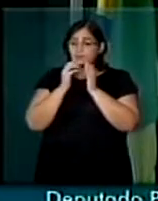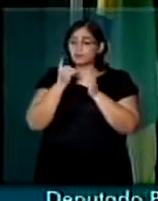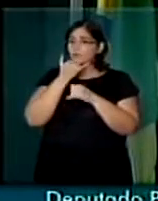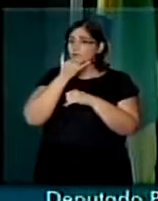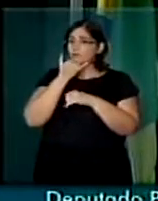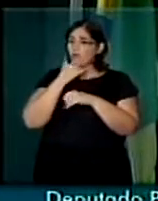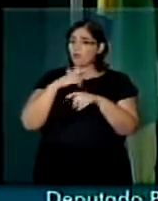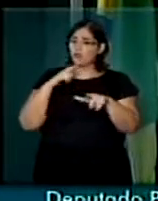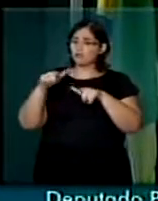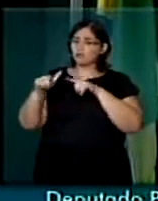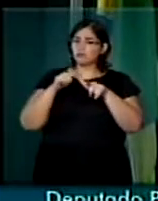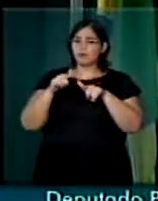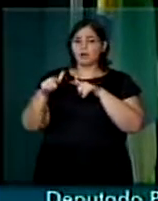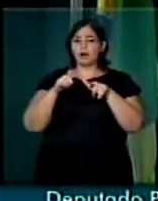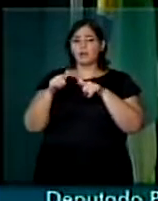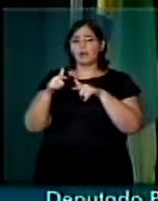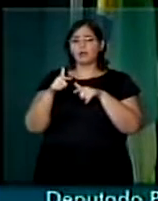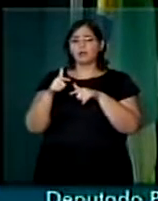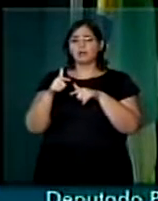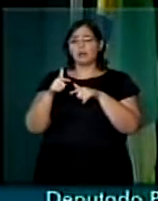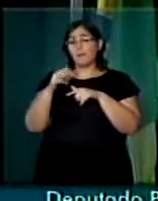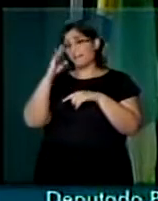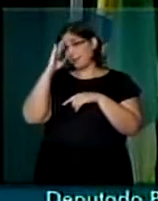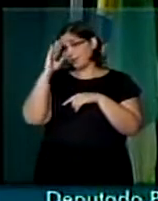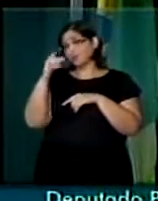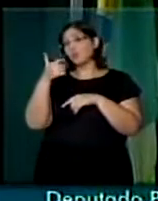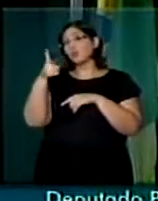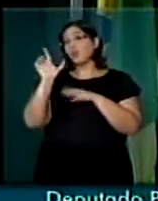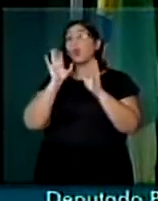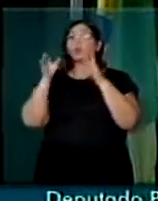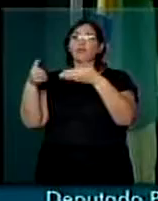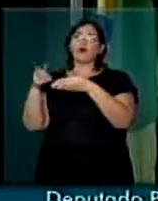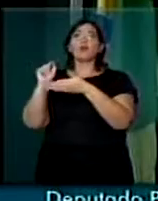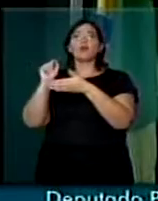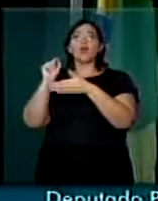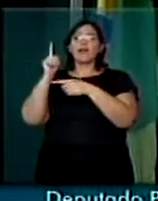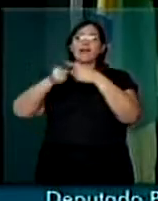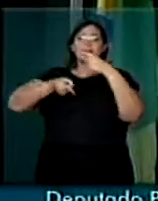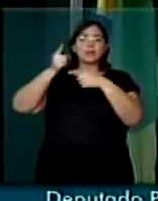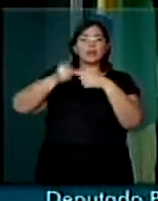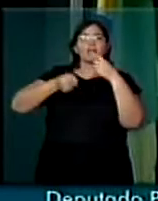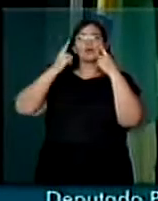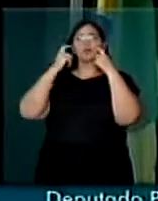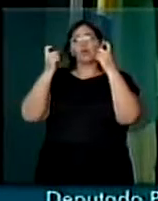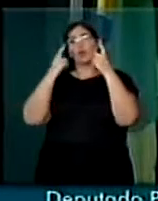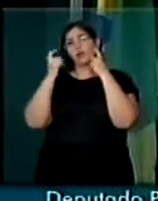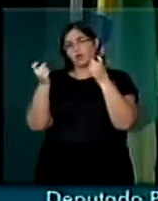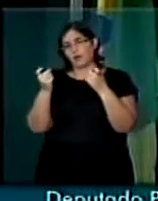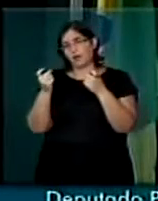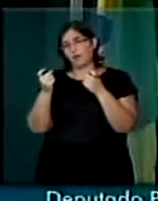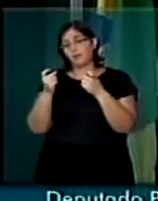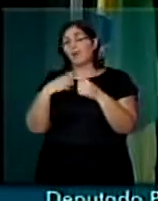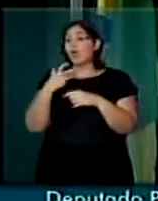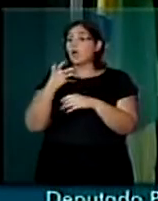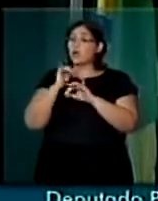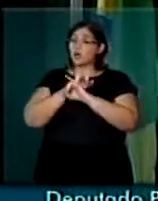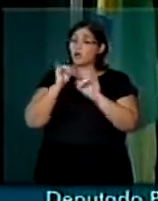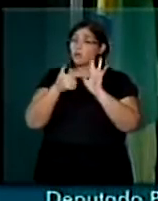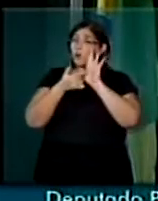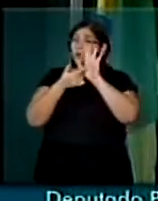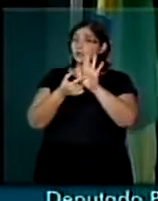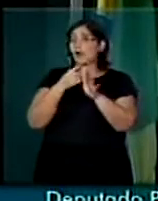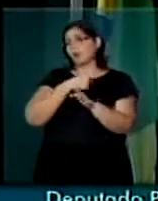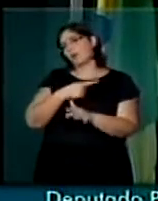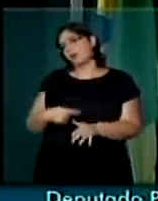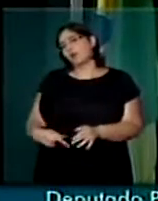Ela trabalha mais especificamente as questões da criminalidade e da violência. E eu quero aqui destacar, senhor presidente,